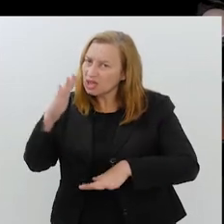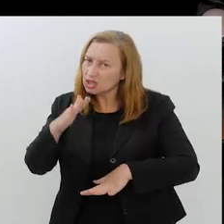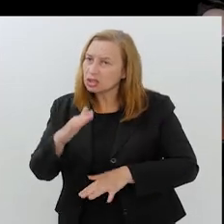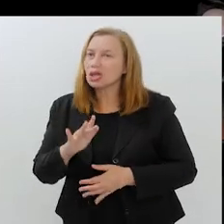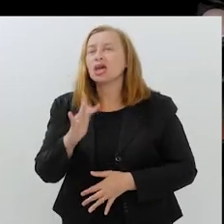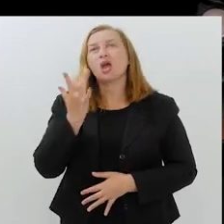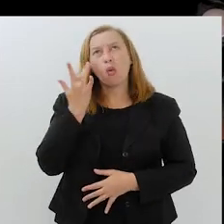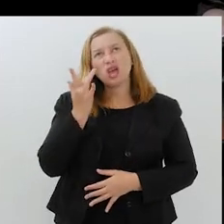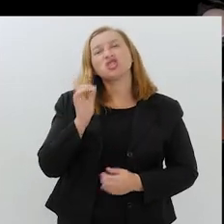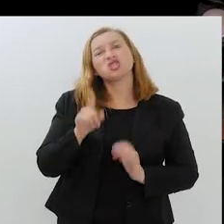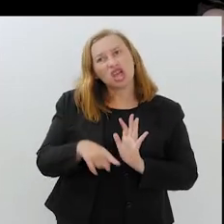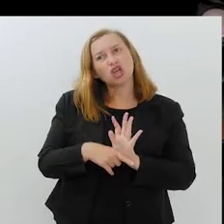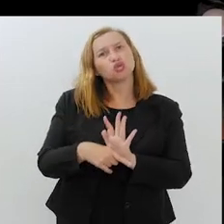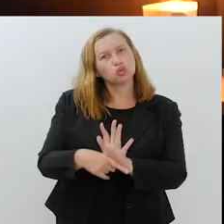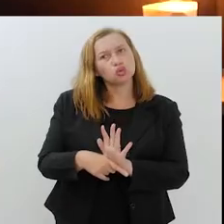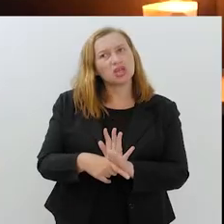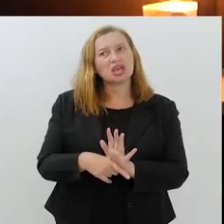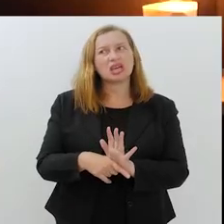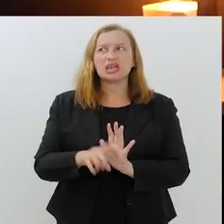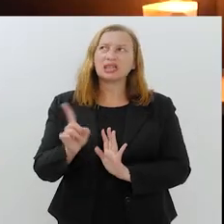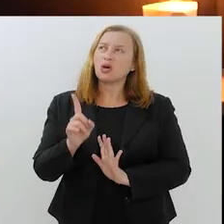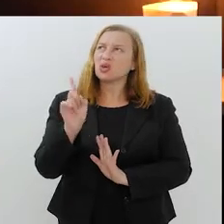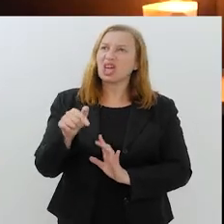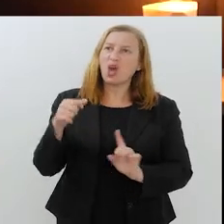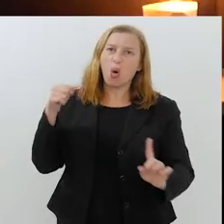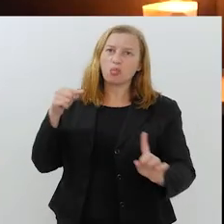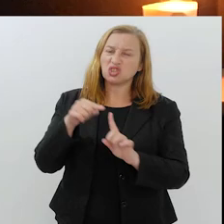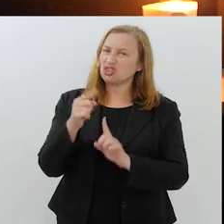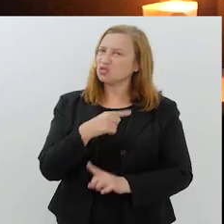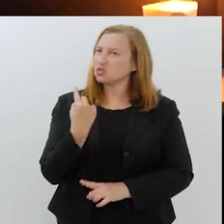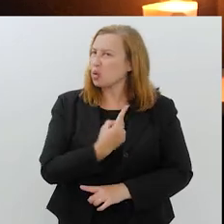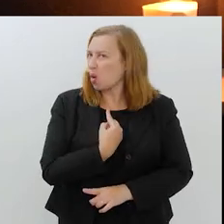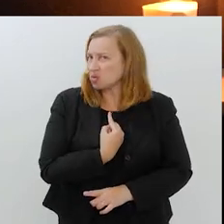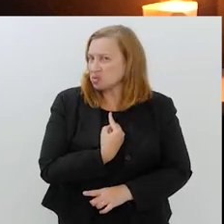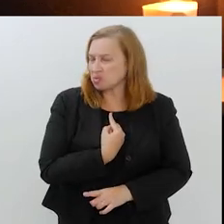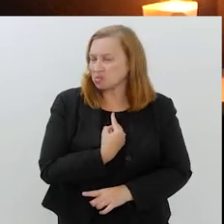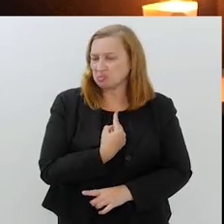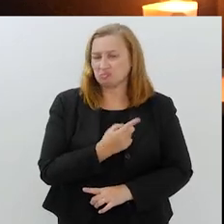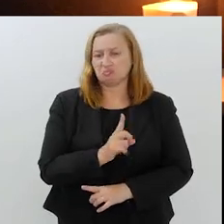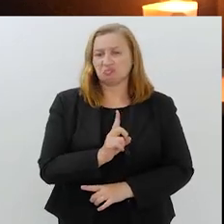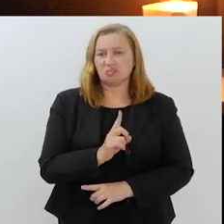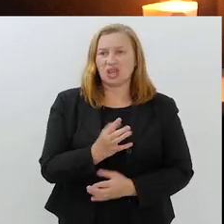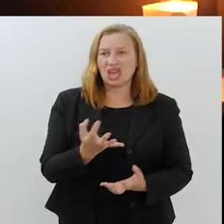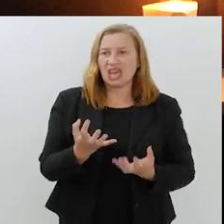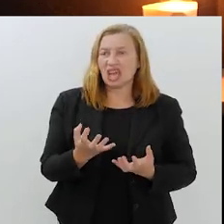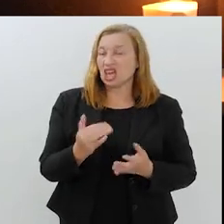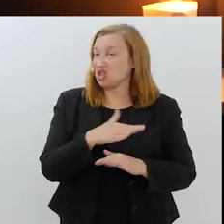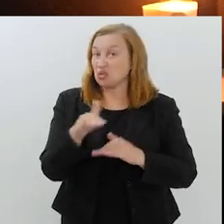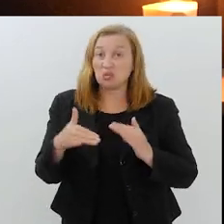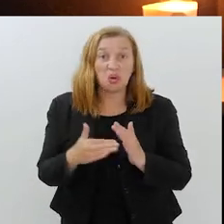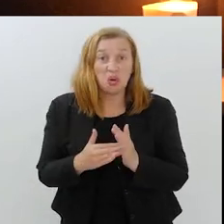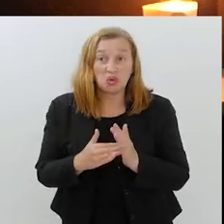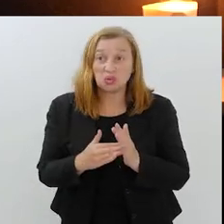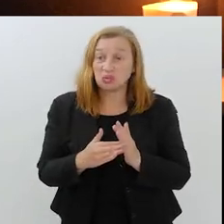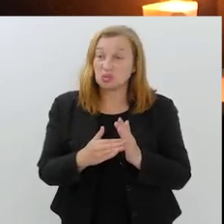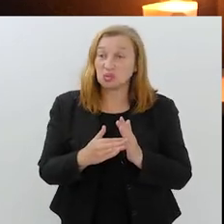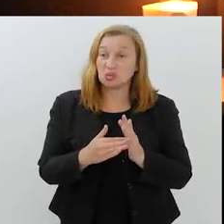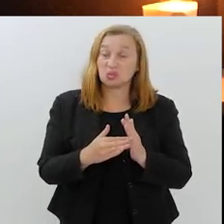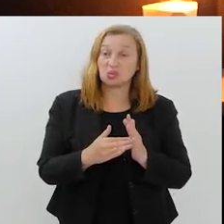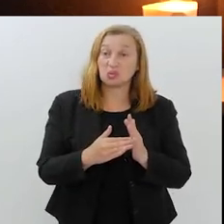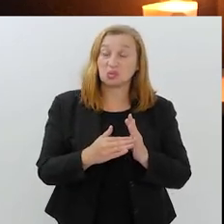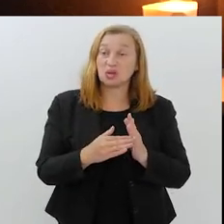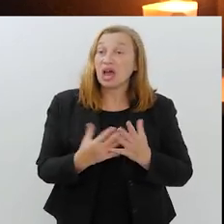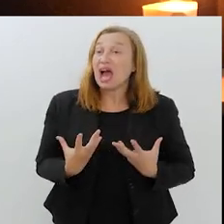aumentar mais? Acho que contribui, né? Não que esse seja o nosso objetivo. A gente não tem a pretensão de que todo mundo seja